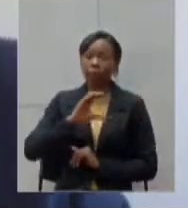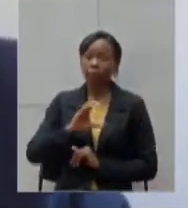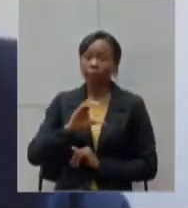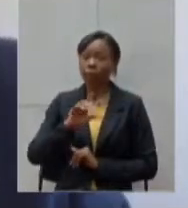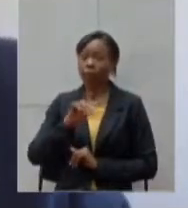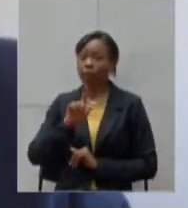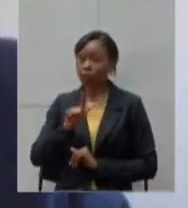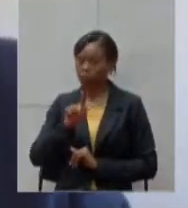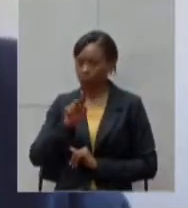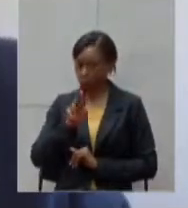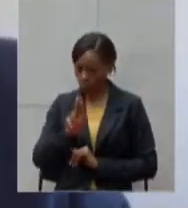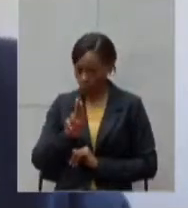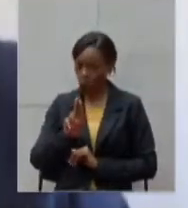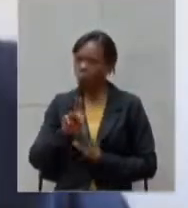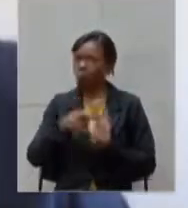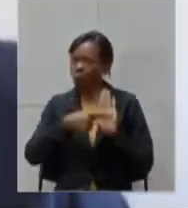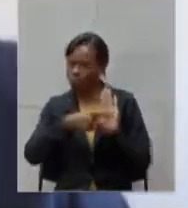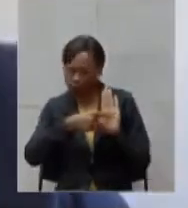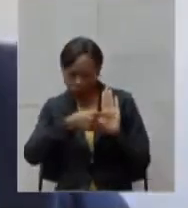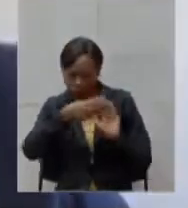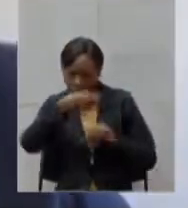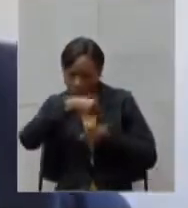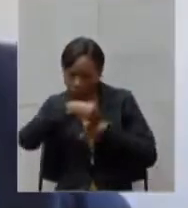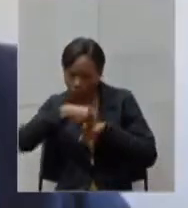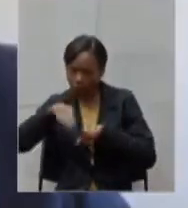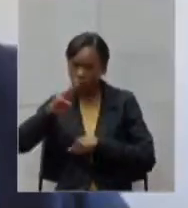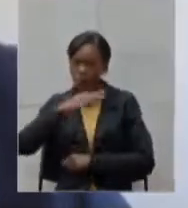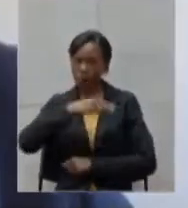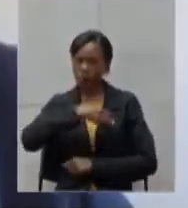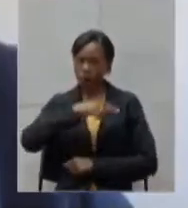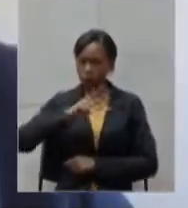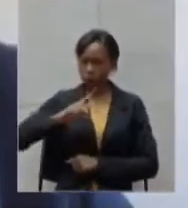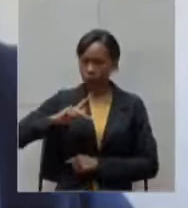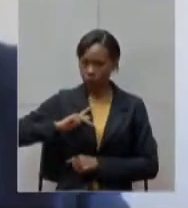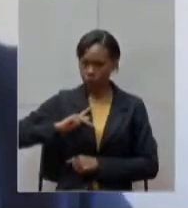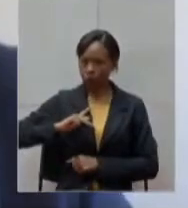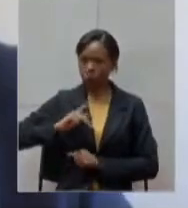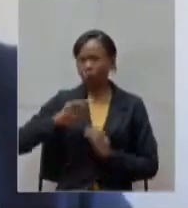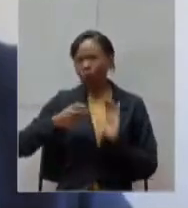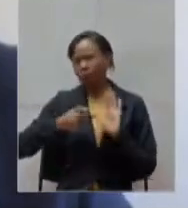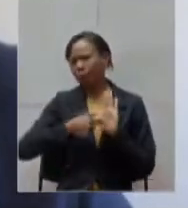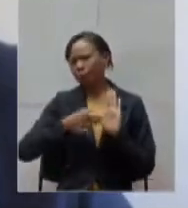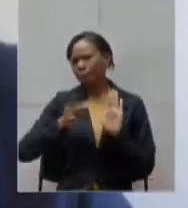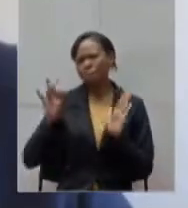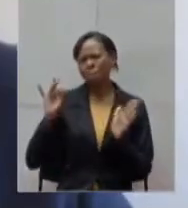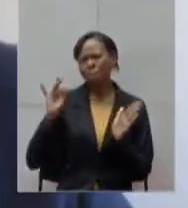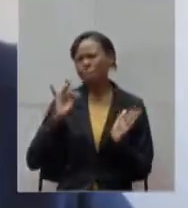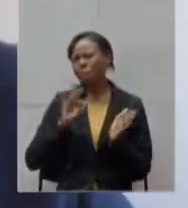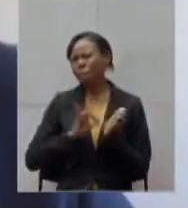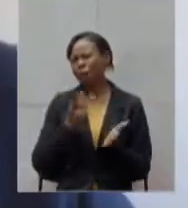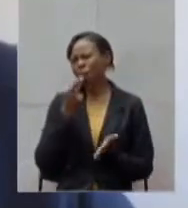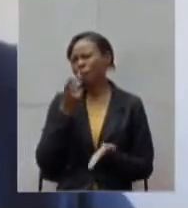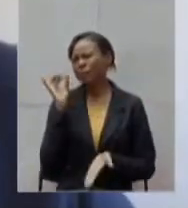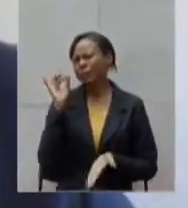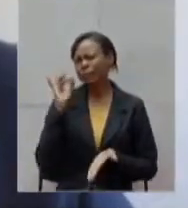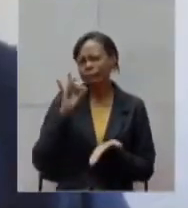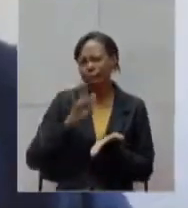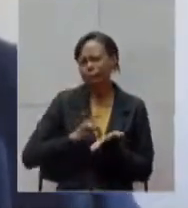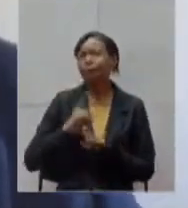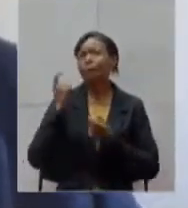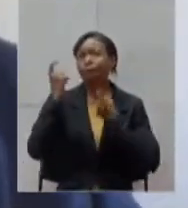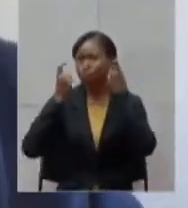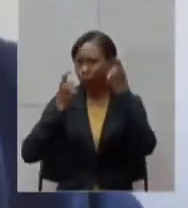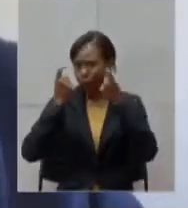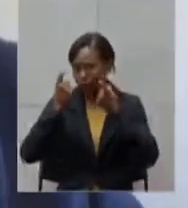encaminhou esse parecer ao ministério público do estado em que afirma e aí é muito preocupante categoricamente a